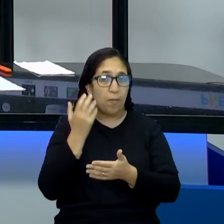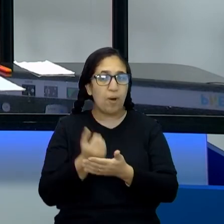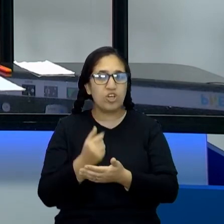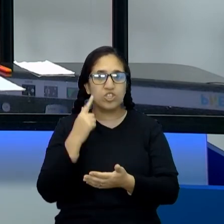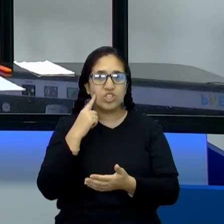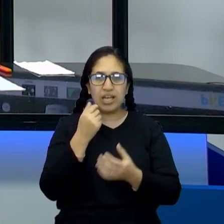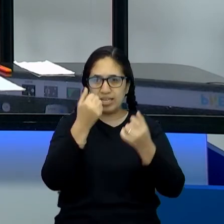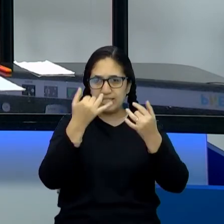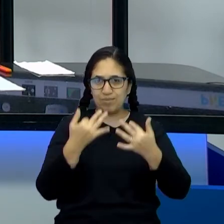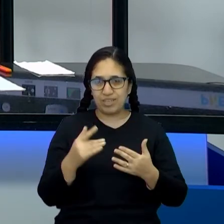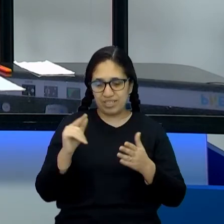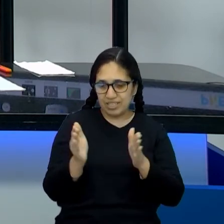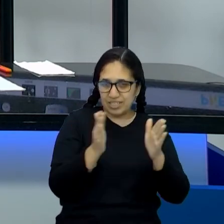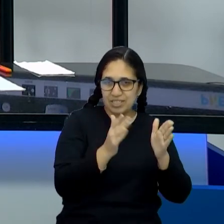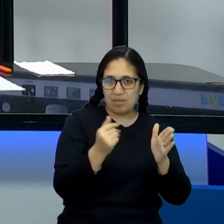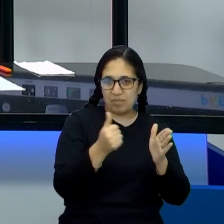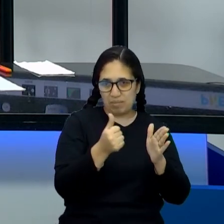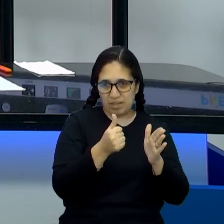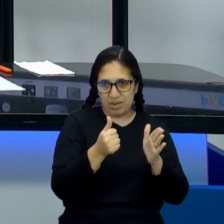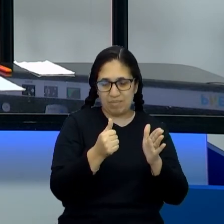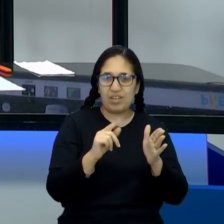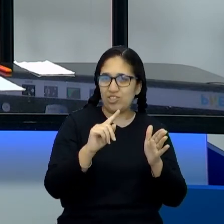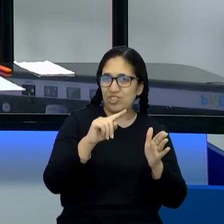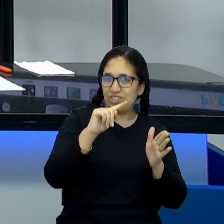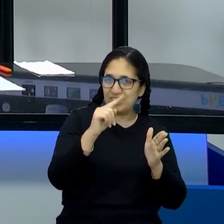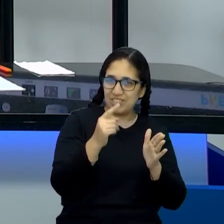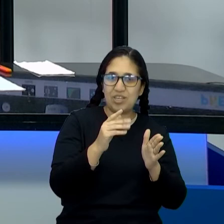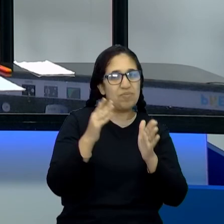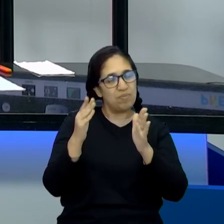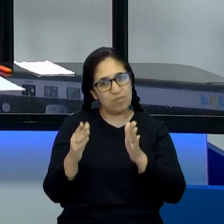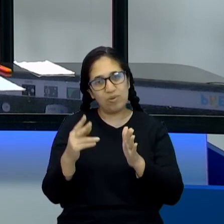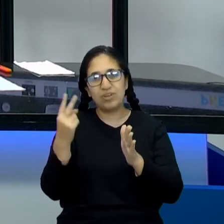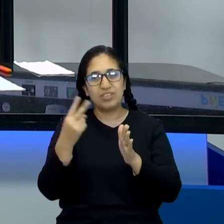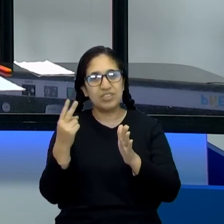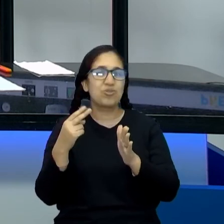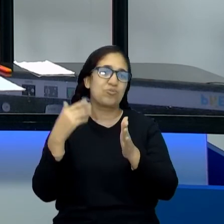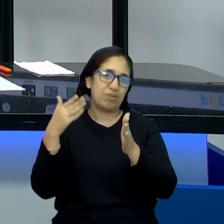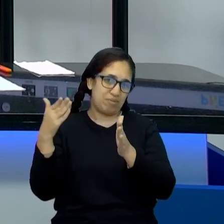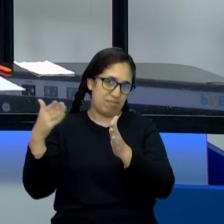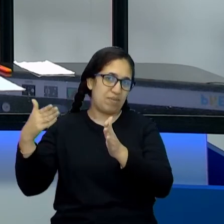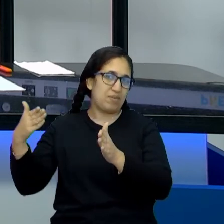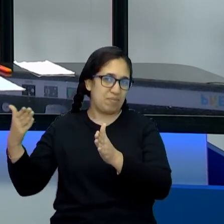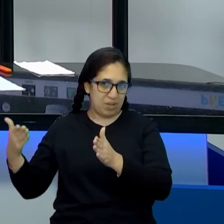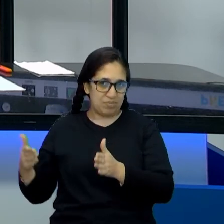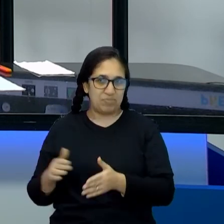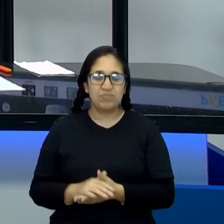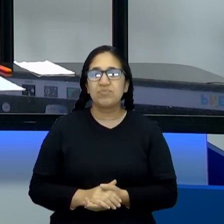Explicando pelo menos essa primeira parte. Depois a gente vai fazer um outro roteiro explicando algumas coisas sobre